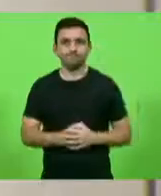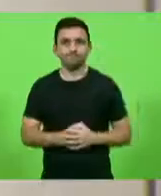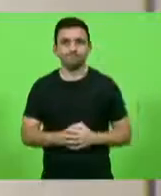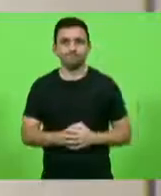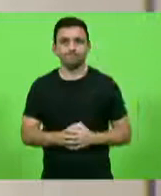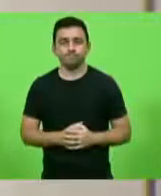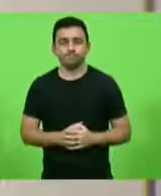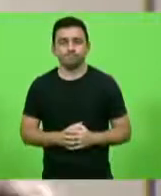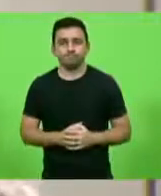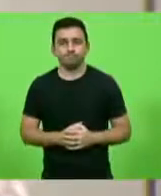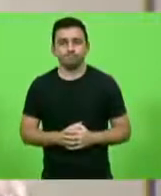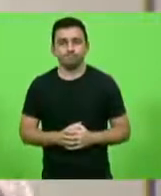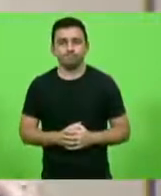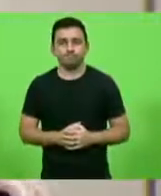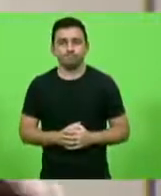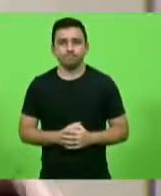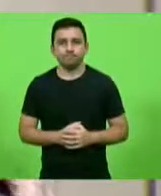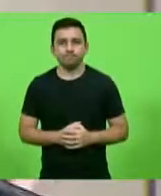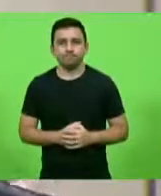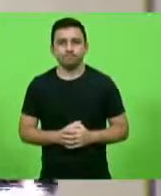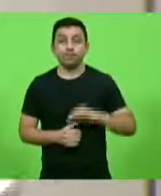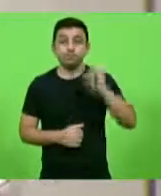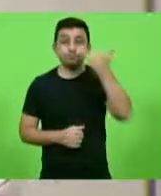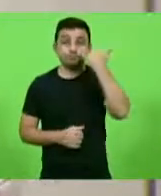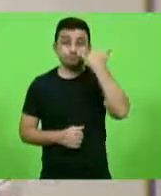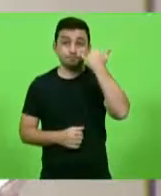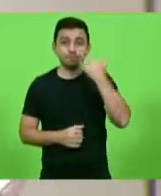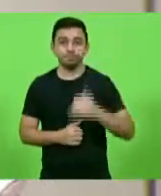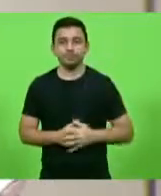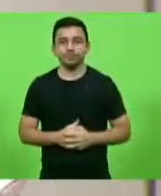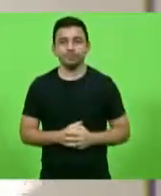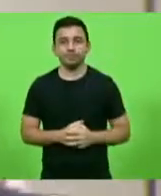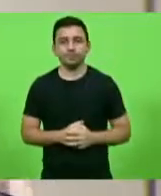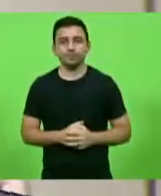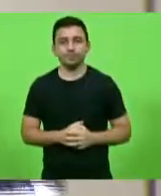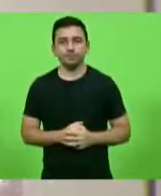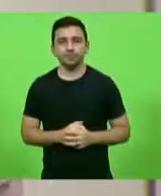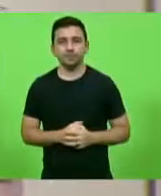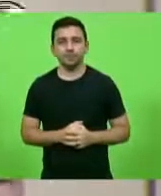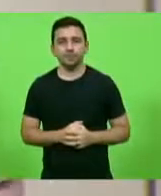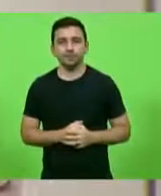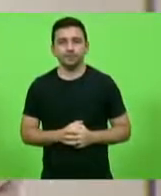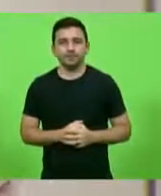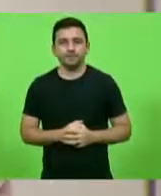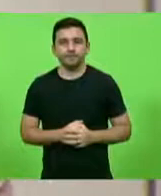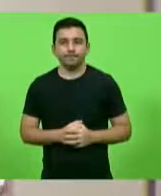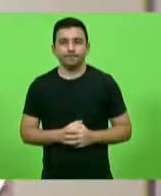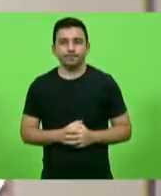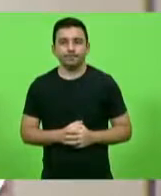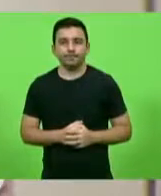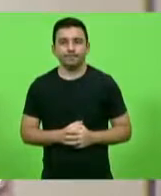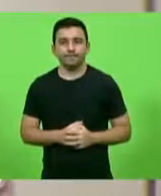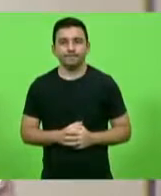Obrigado, deputado. Deputado Gessé. Por dez minutos, deputado.